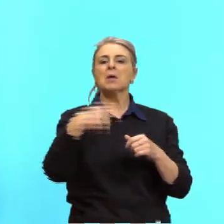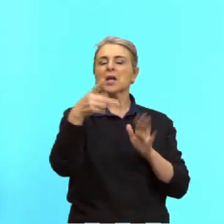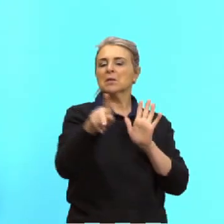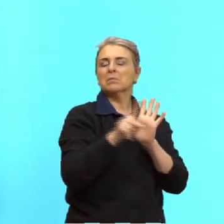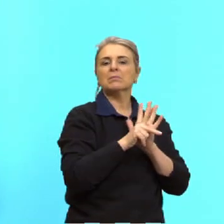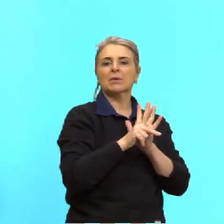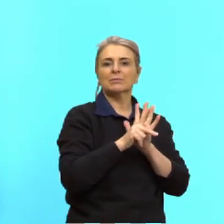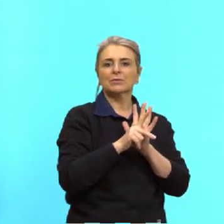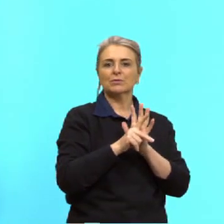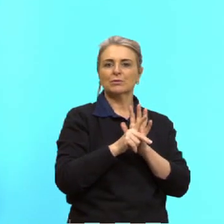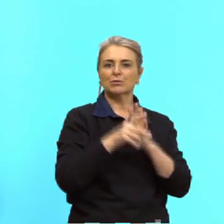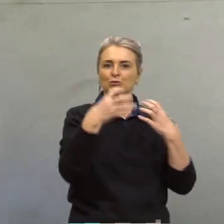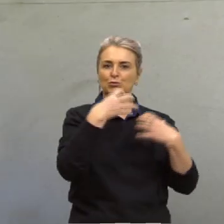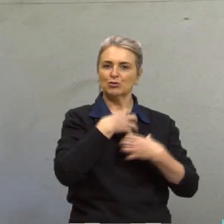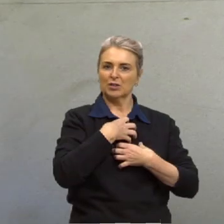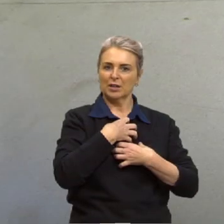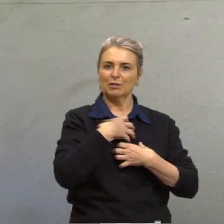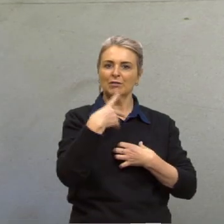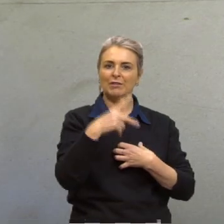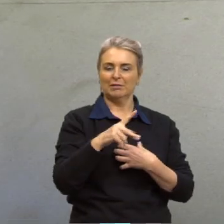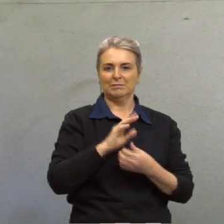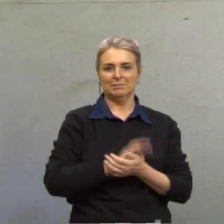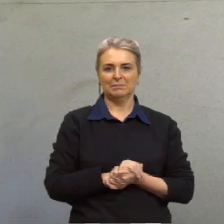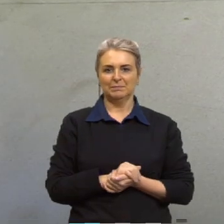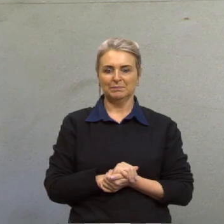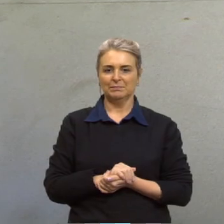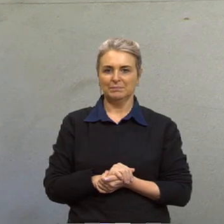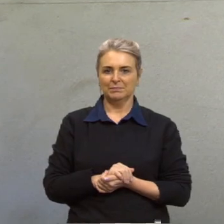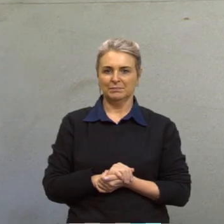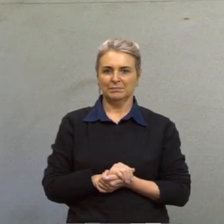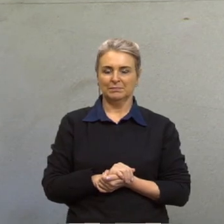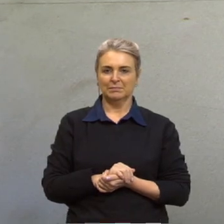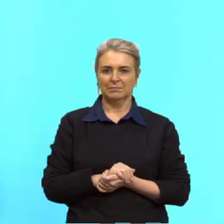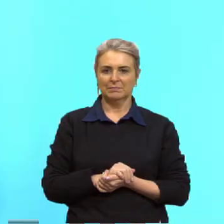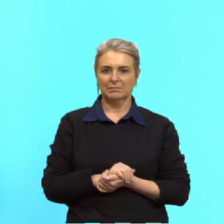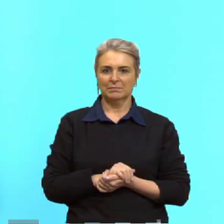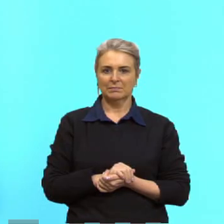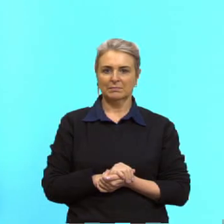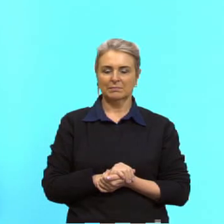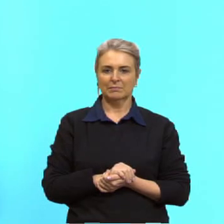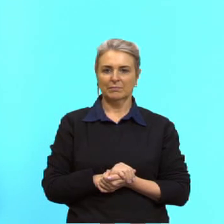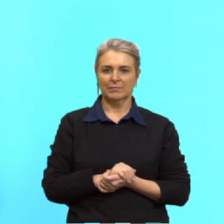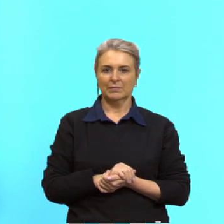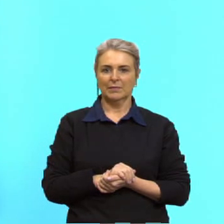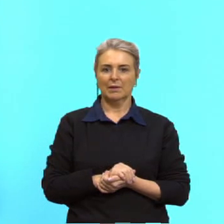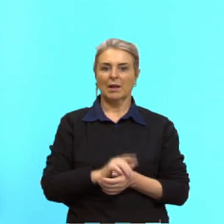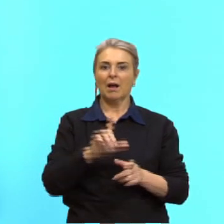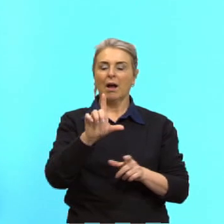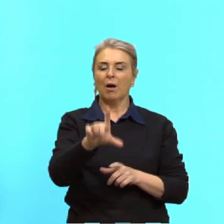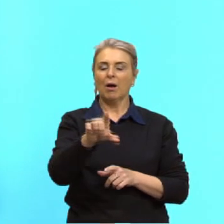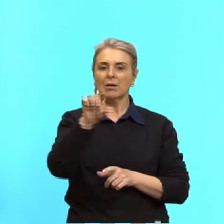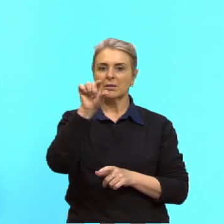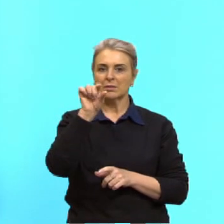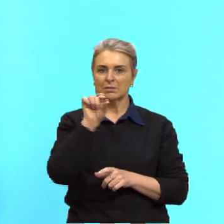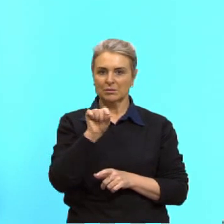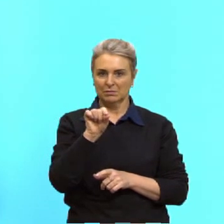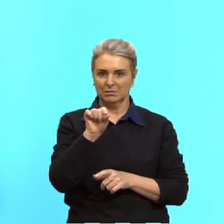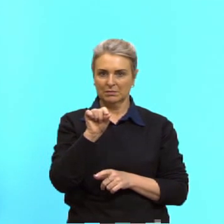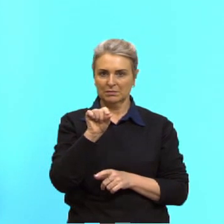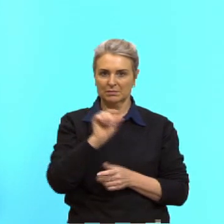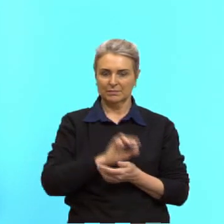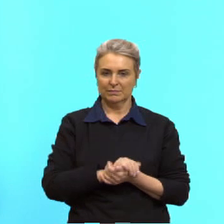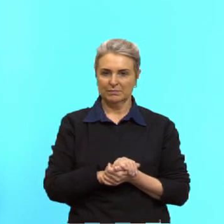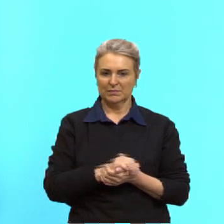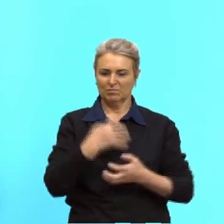Então, passando para o próximo, a gente percebe que a alternativa então que vai fechar com essa